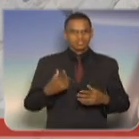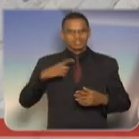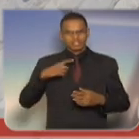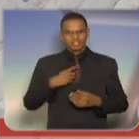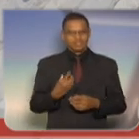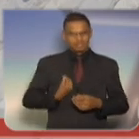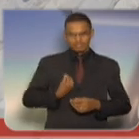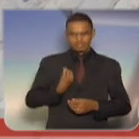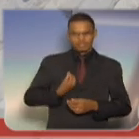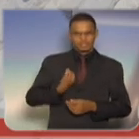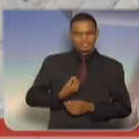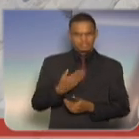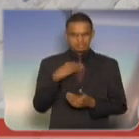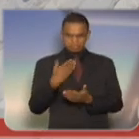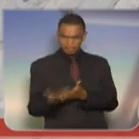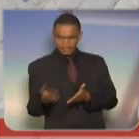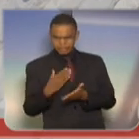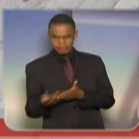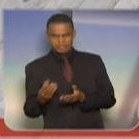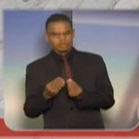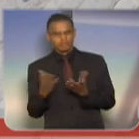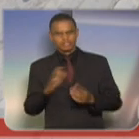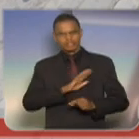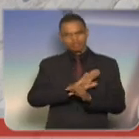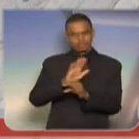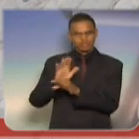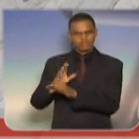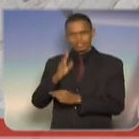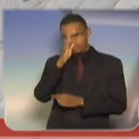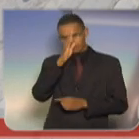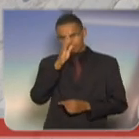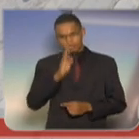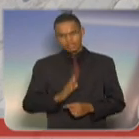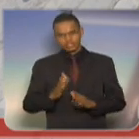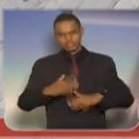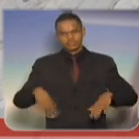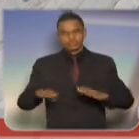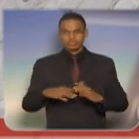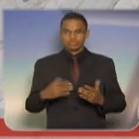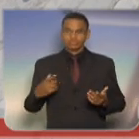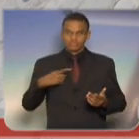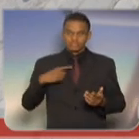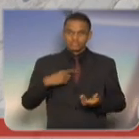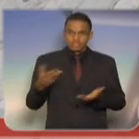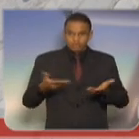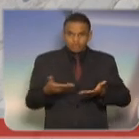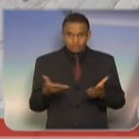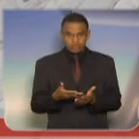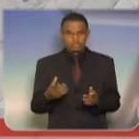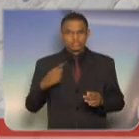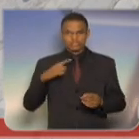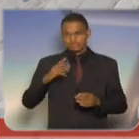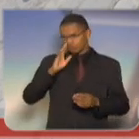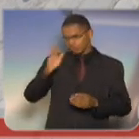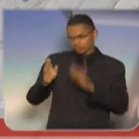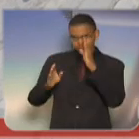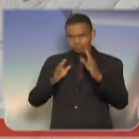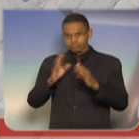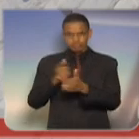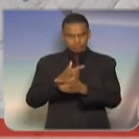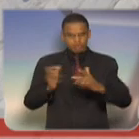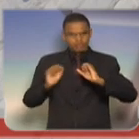prol da paz, em prol do brasileiro, em prol do território nacional, e ainda hoje, em muitas missões, têm trabalhado de uma maneira intensiva,